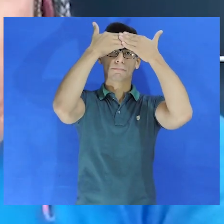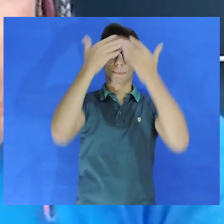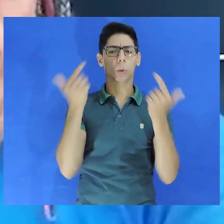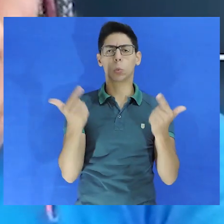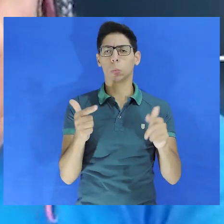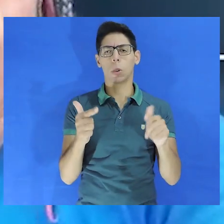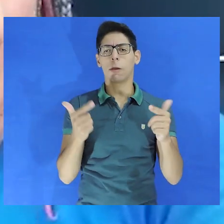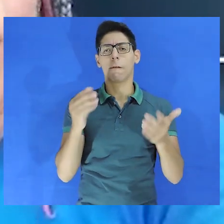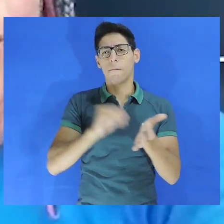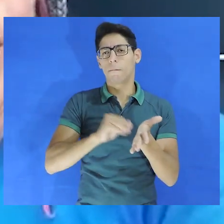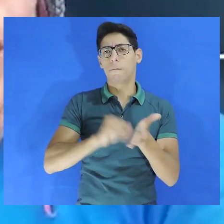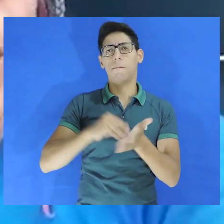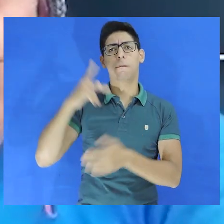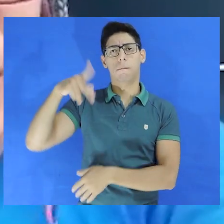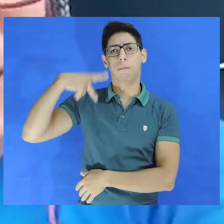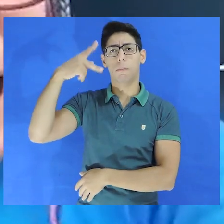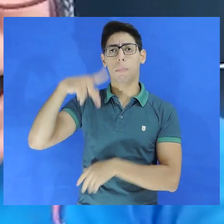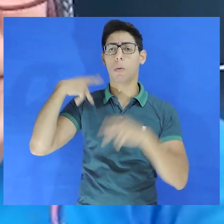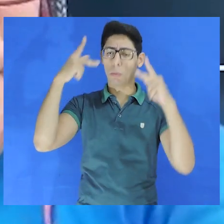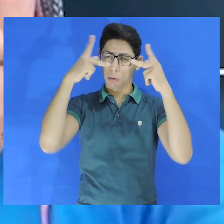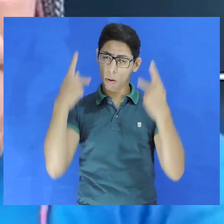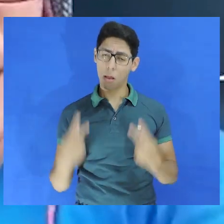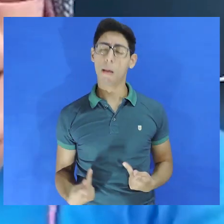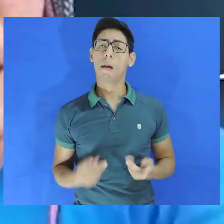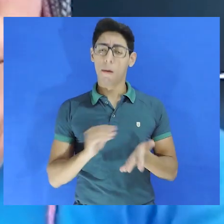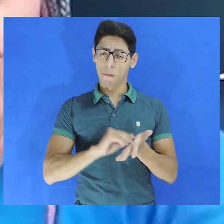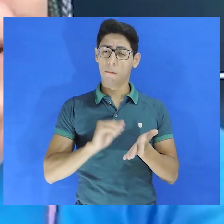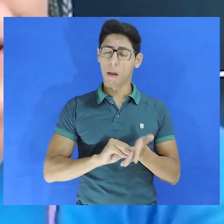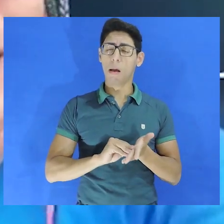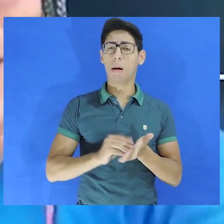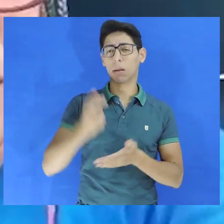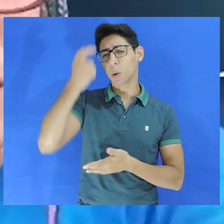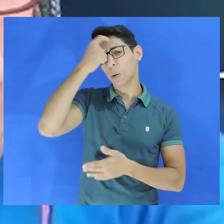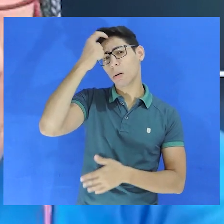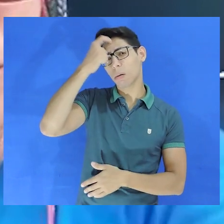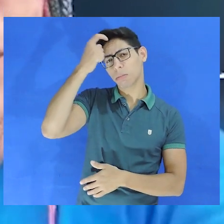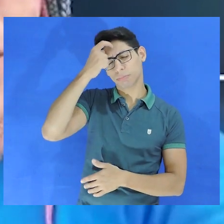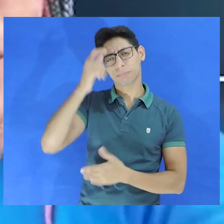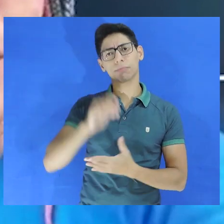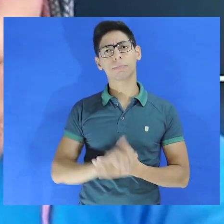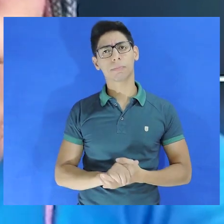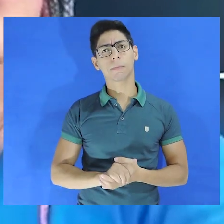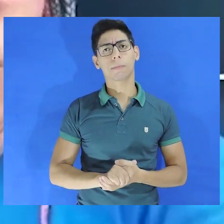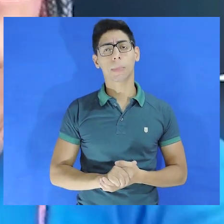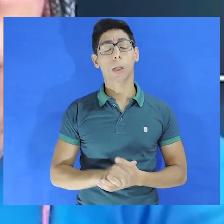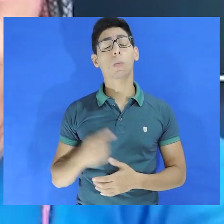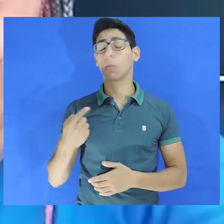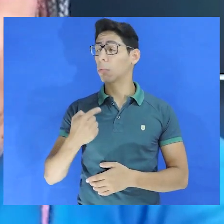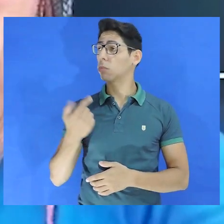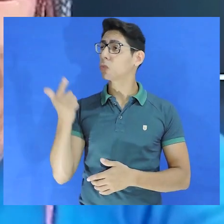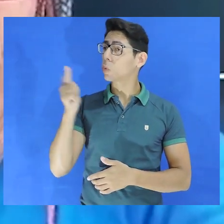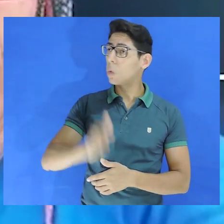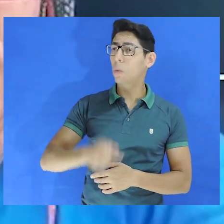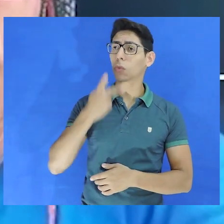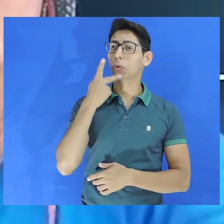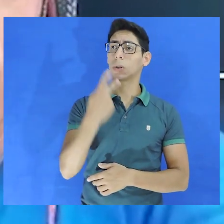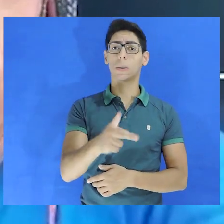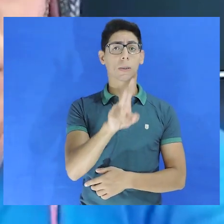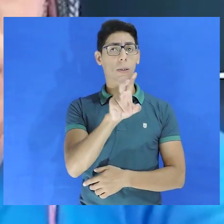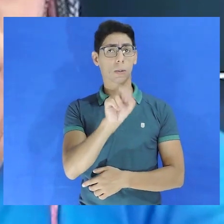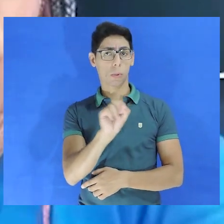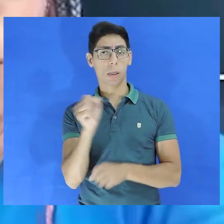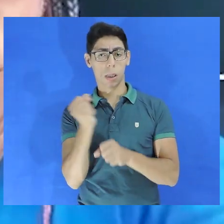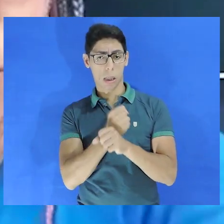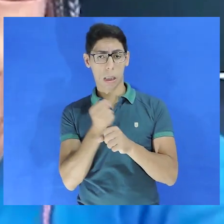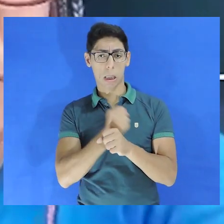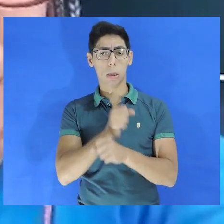essa condição de política humanitária, de humanização. Então, volto de novo a dizer, são 50